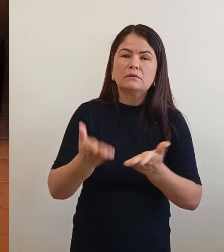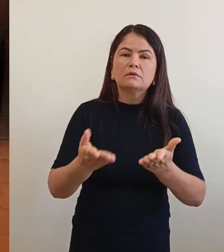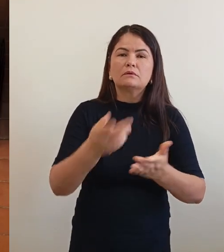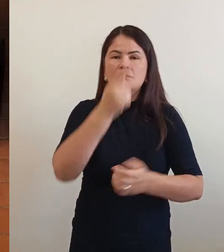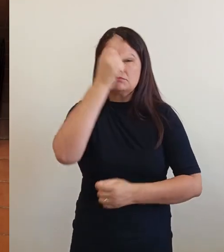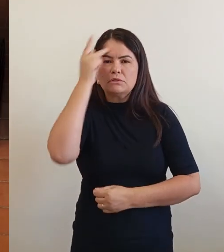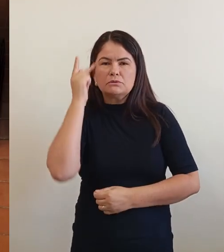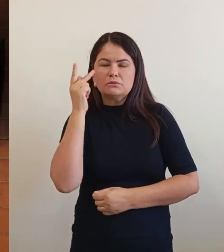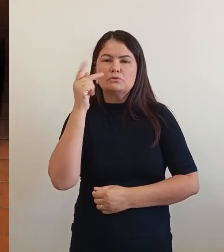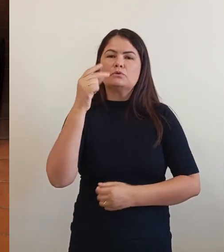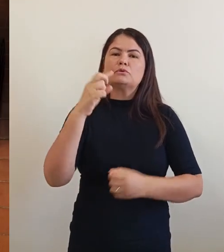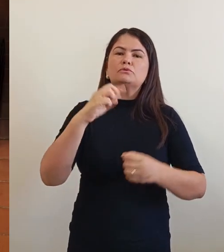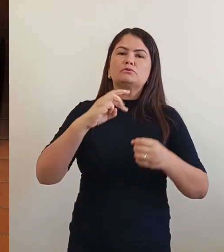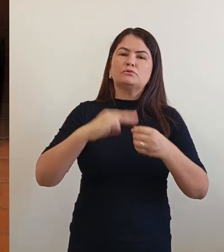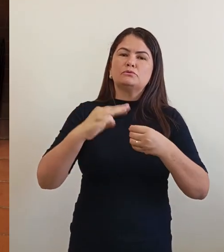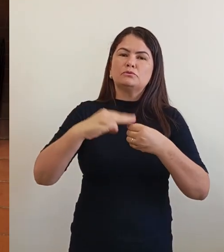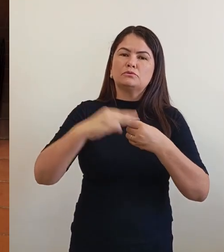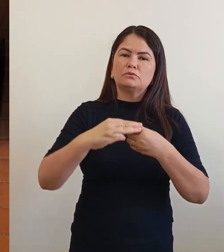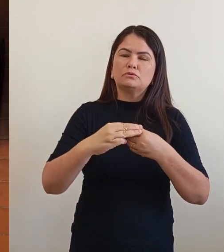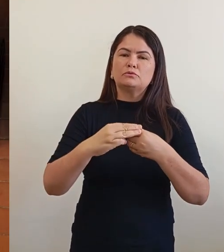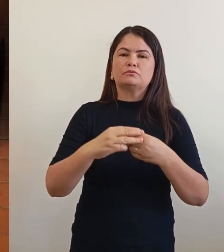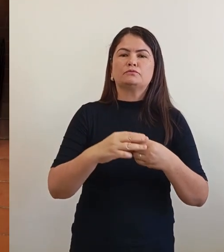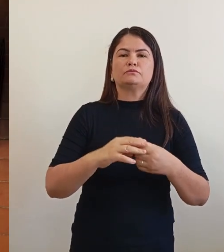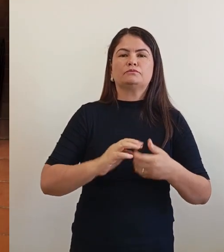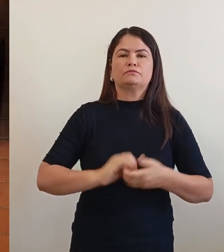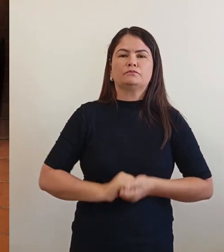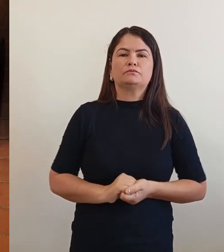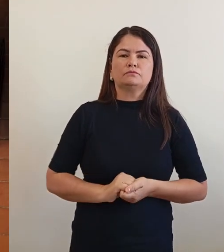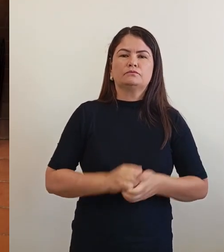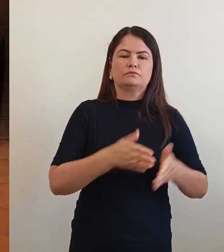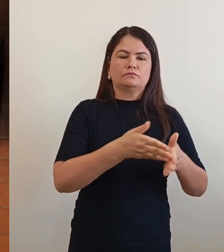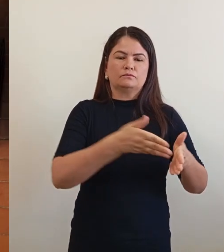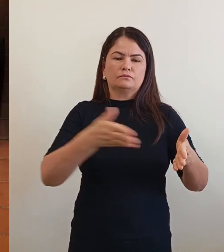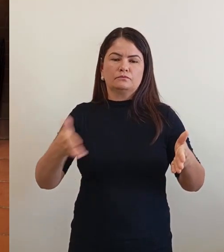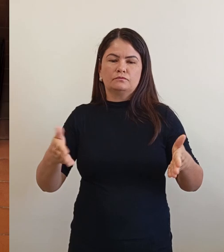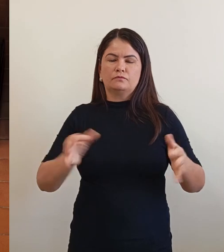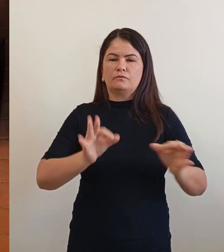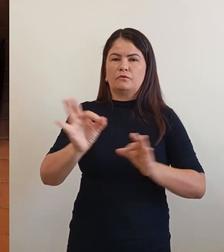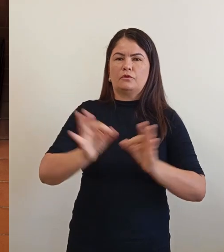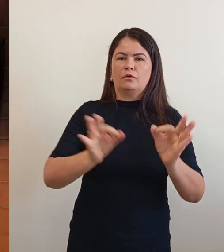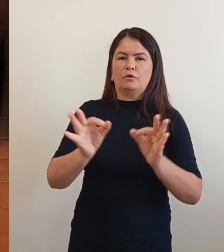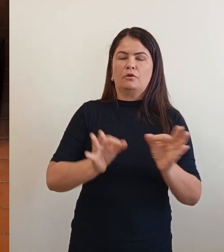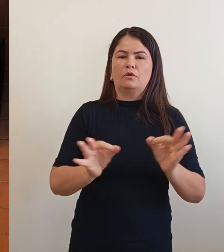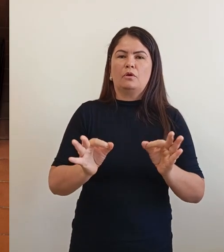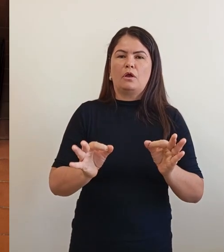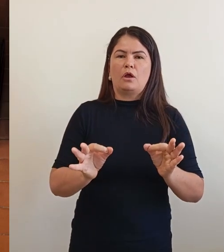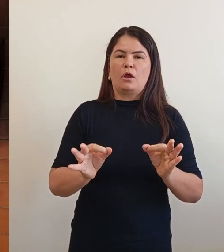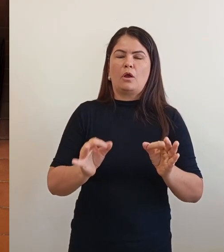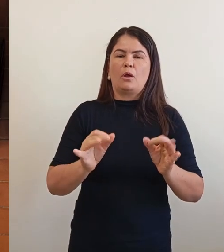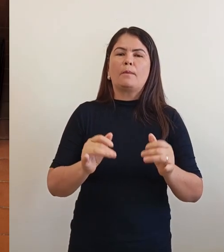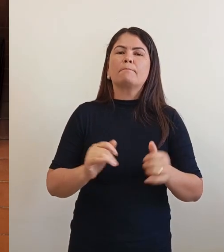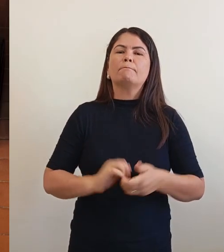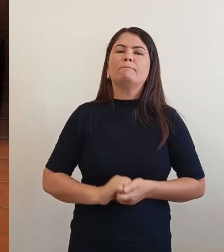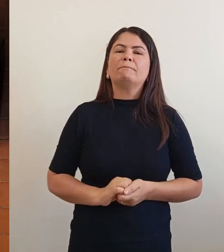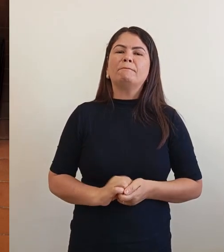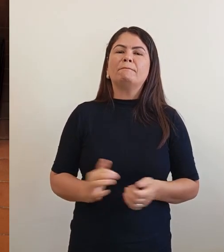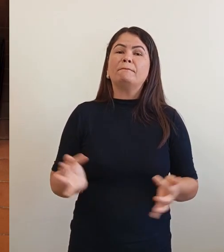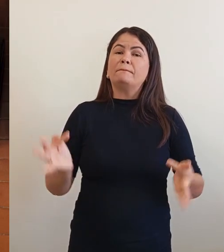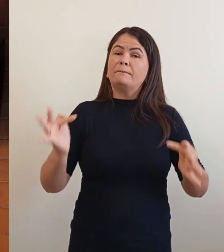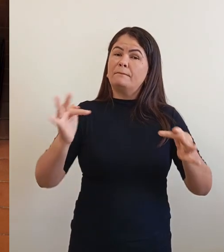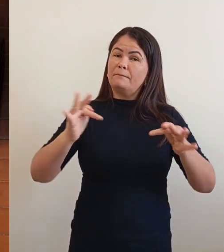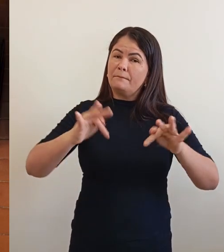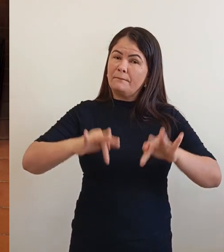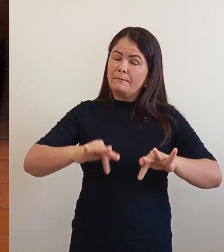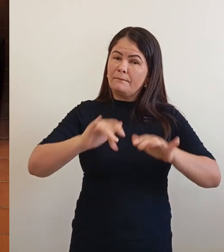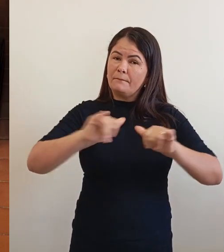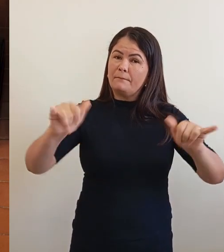da prefeitura e as considerações finais do candidato também. Nesse momento, o candidato pode trazer alguma questão que,